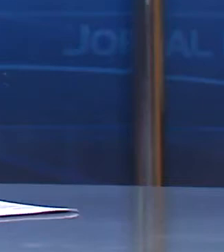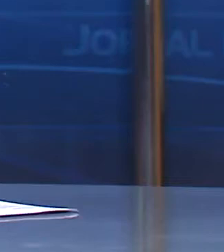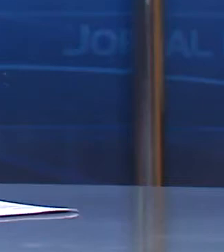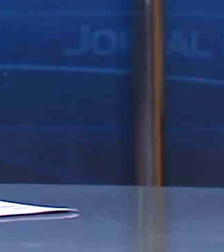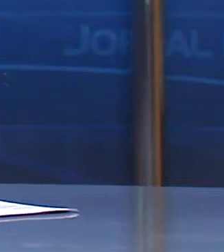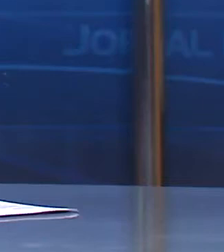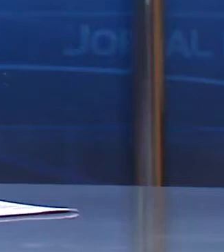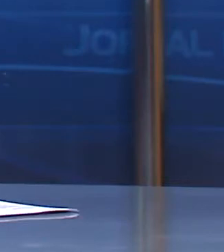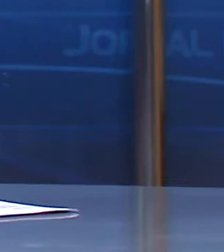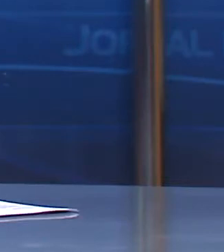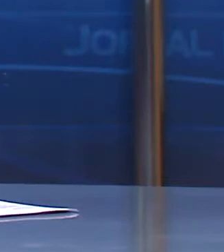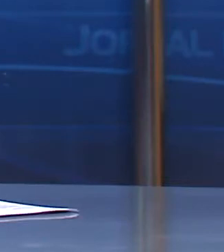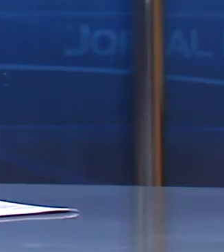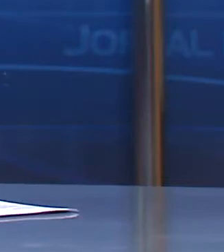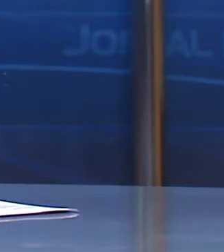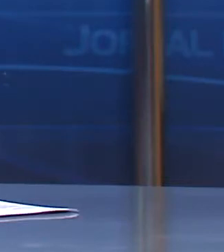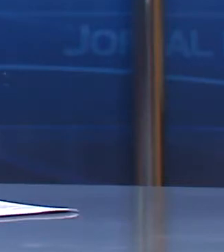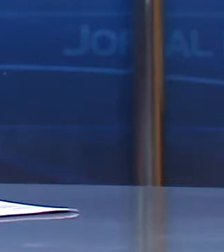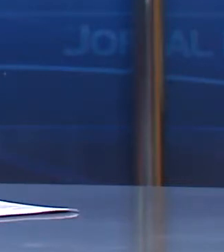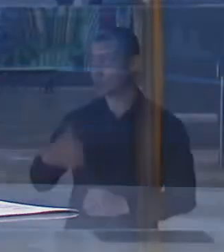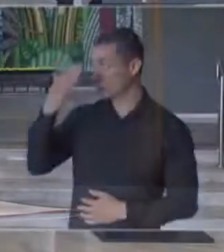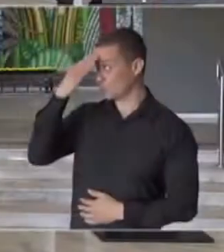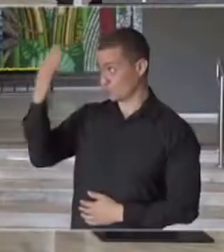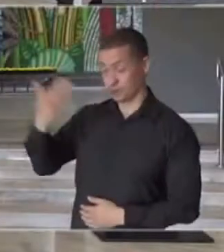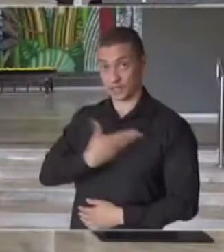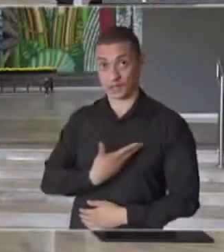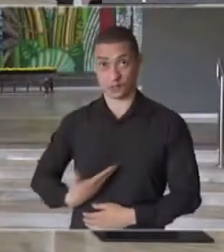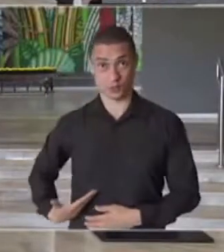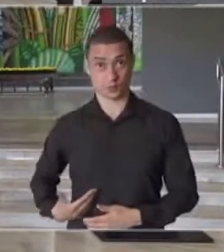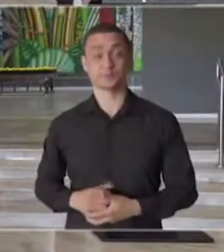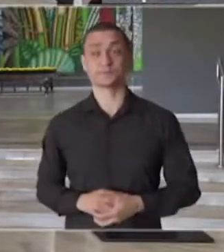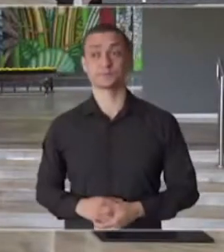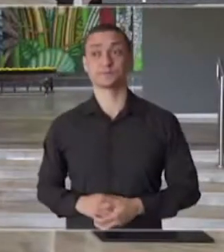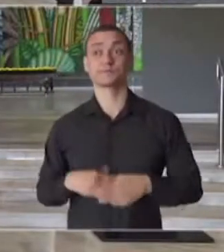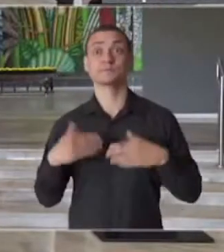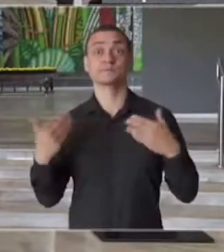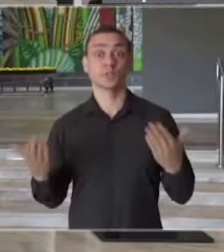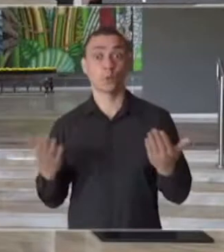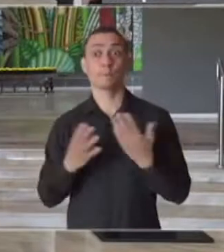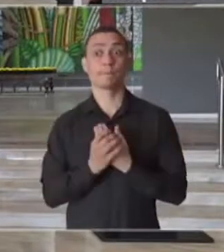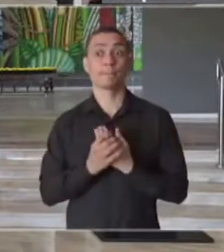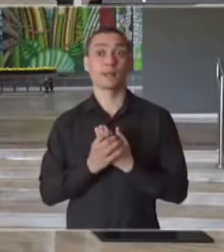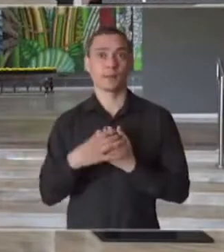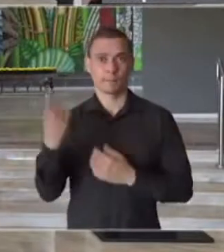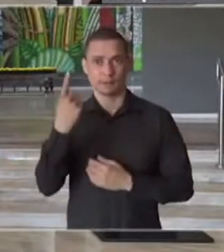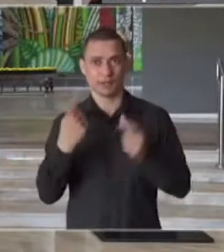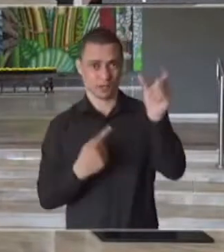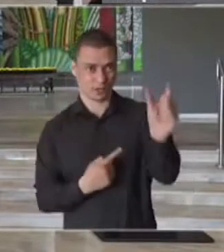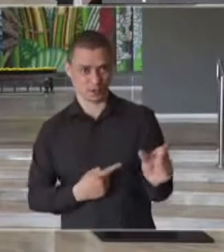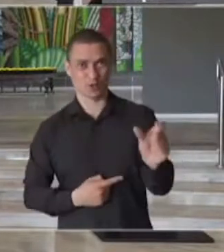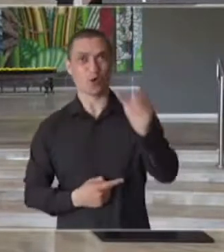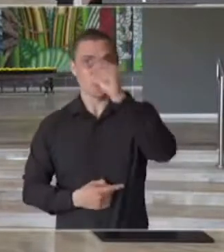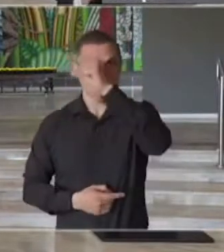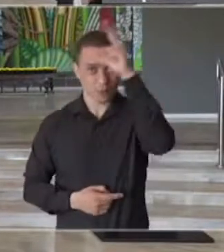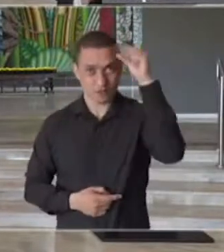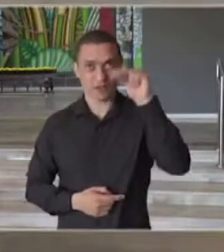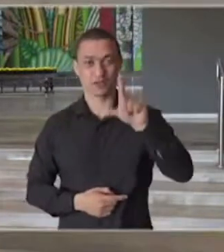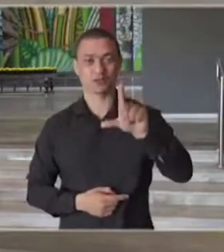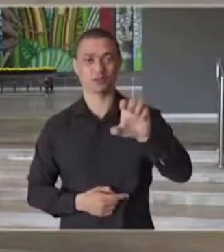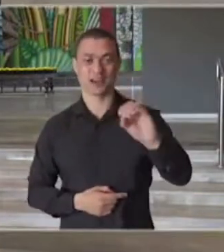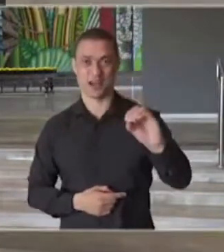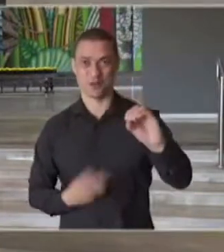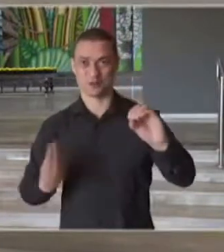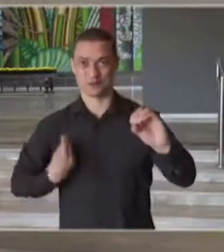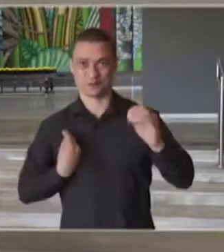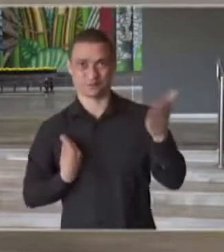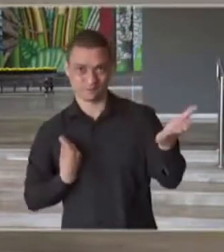Foi divulgado hoje à tarde o calendário reforço da terceira dose da vacina contra a covid em todo o estado e o reforço em